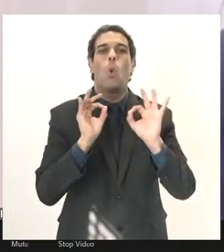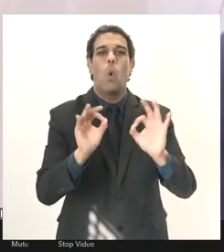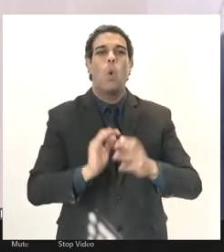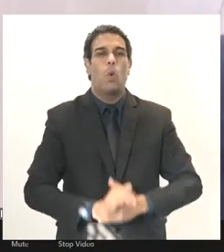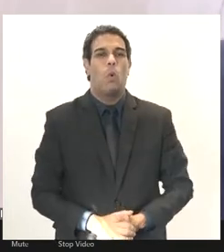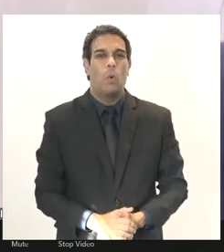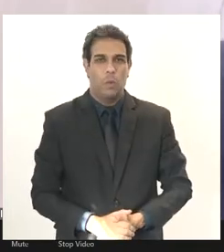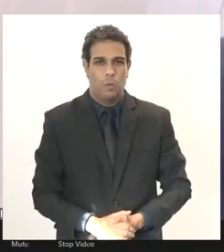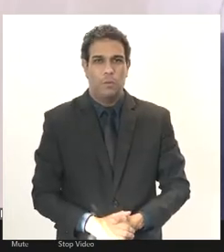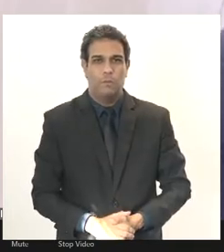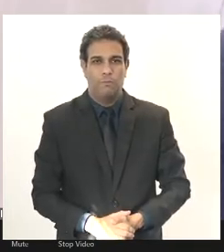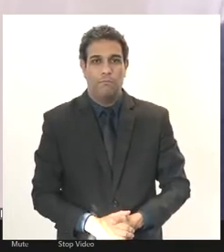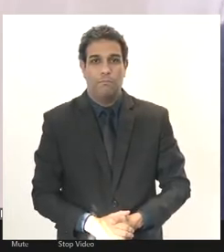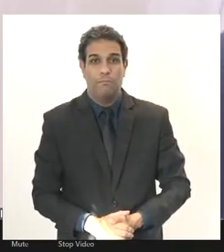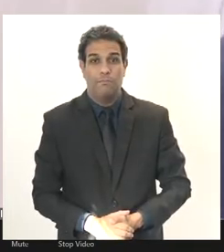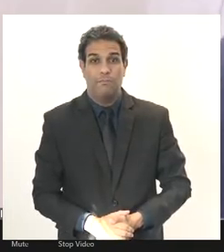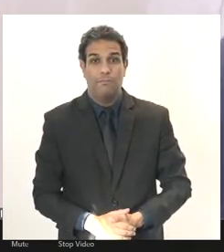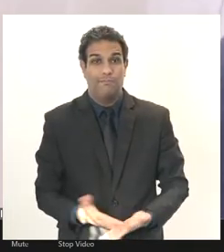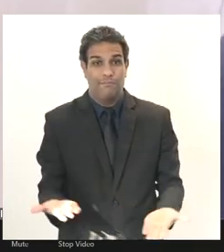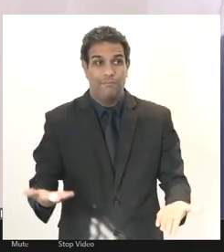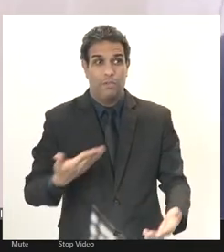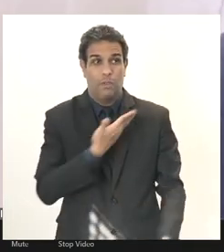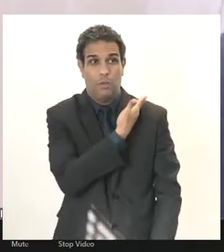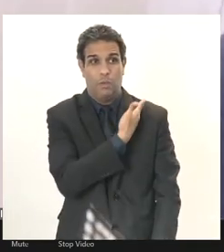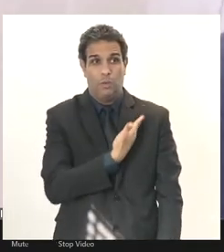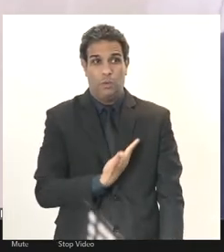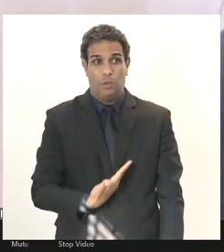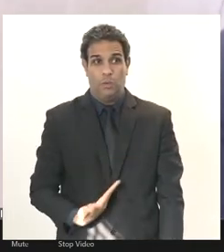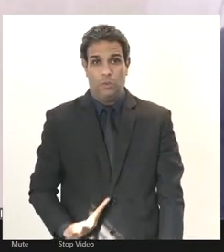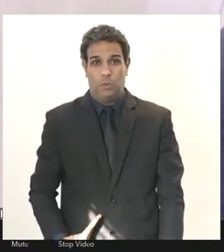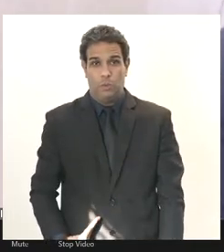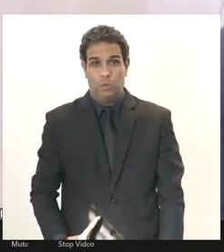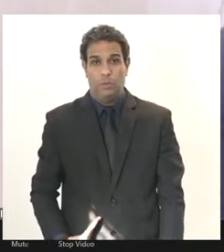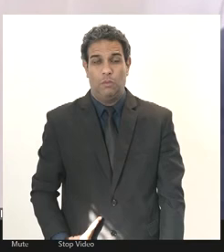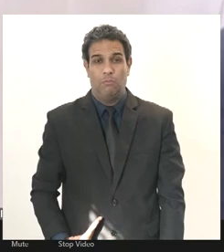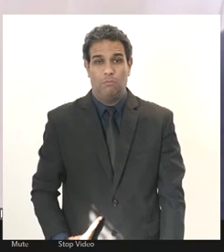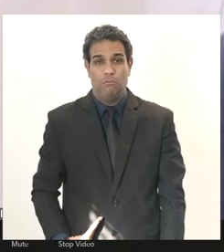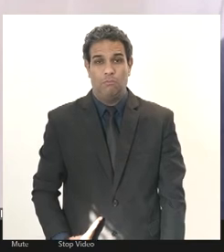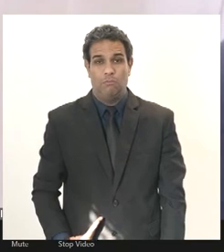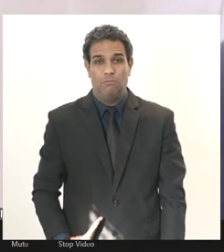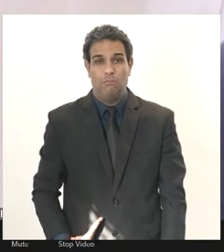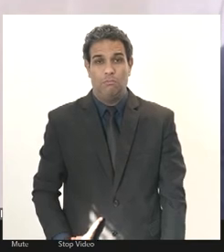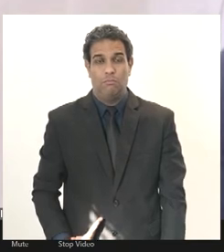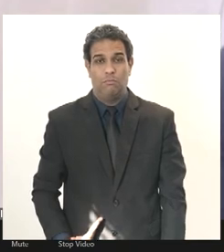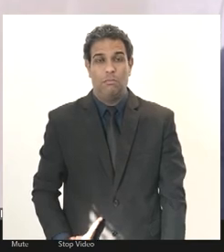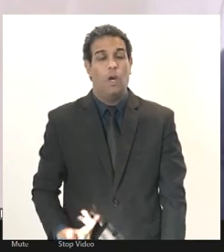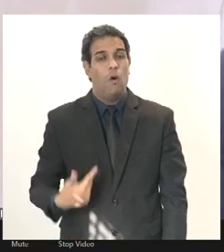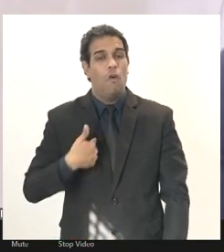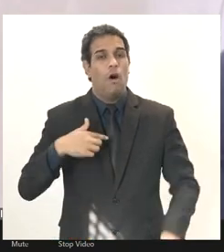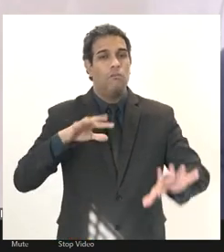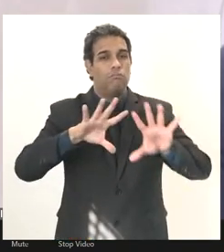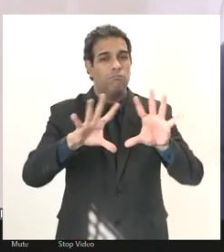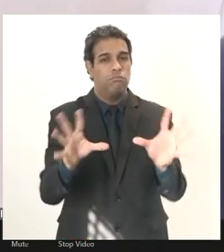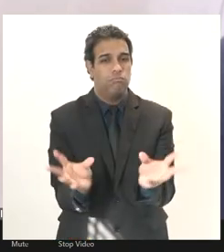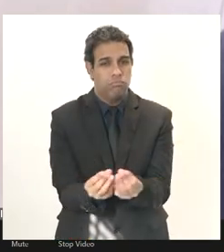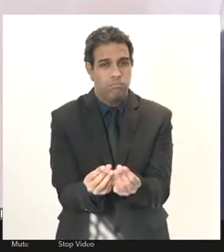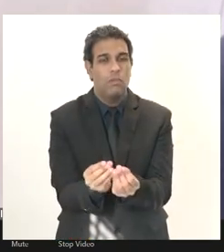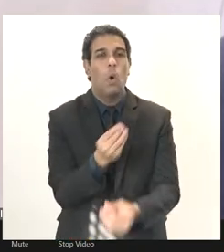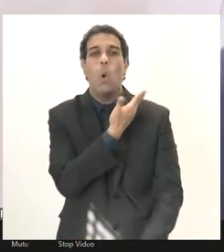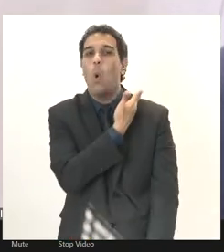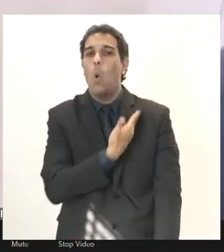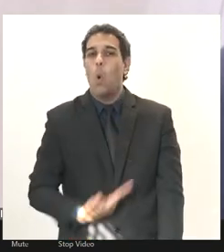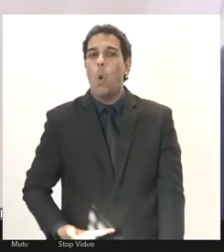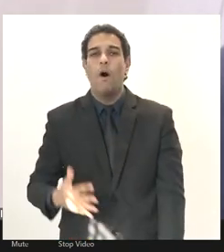o governo o governo ele por favor Giovanni conclua eu vou concluir ele ataca